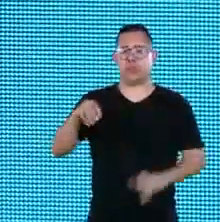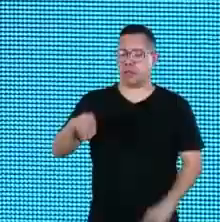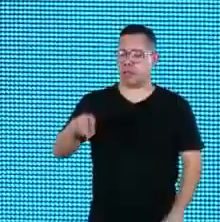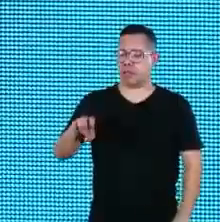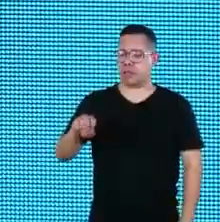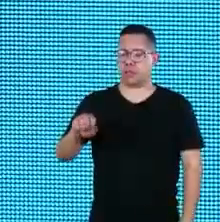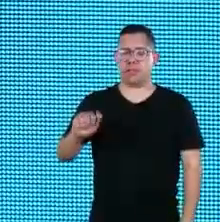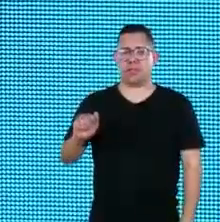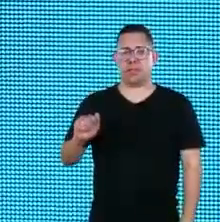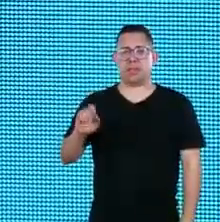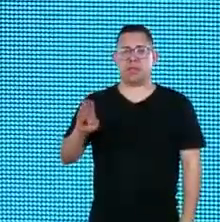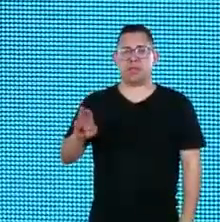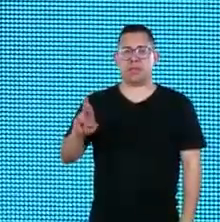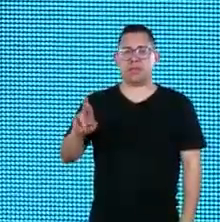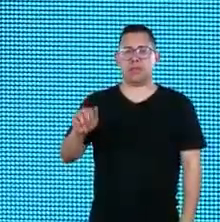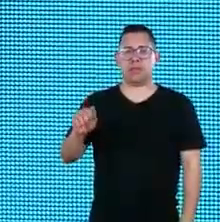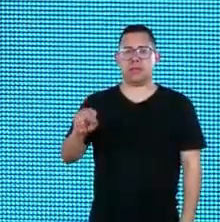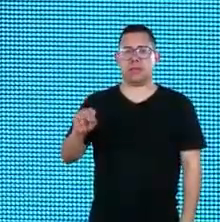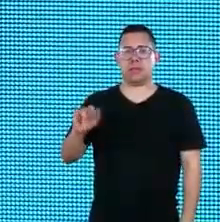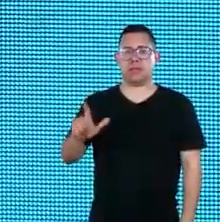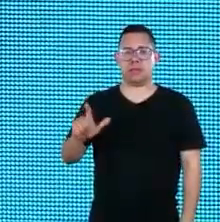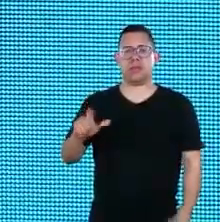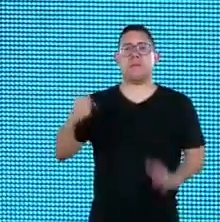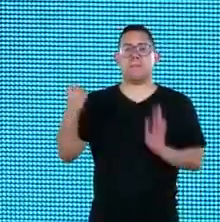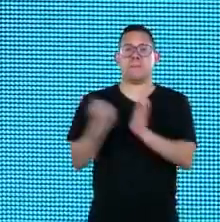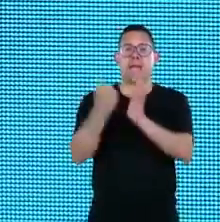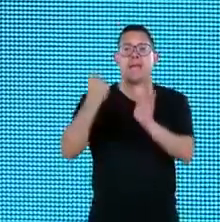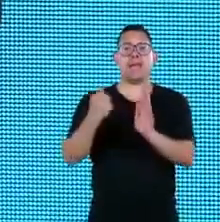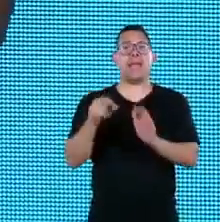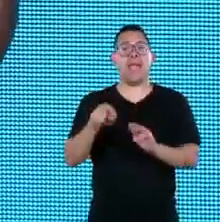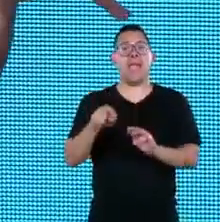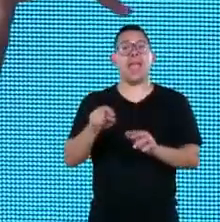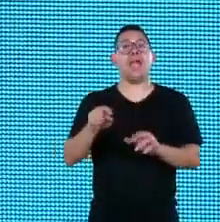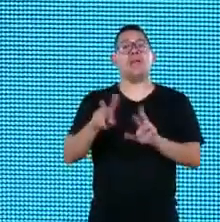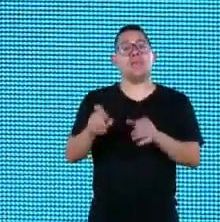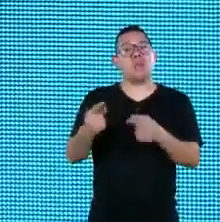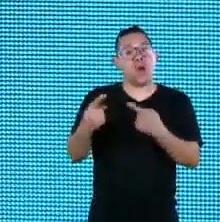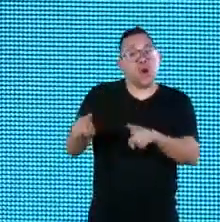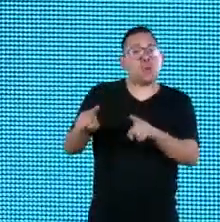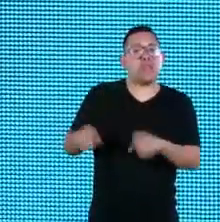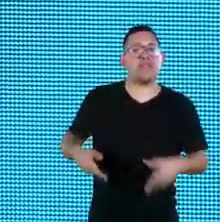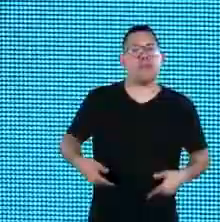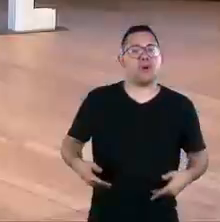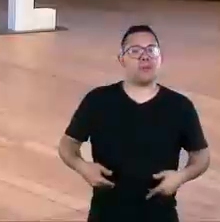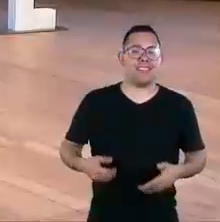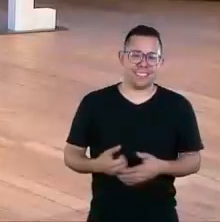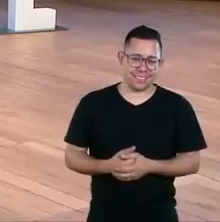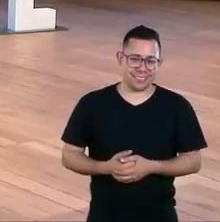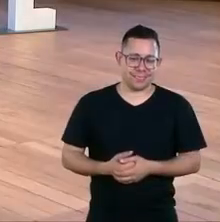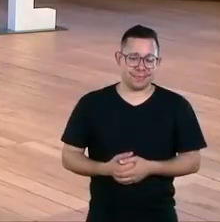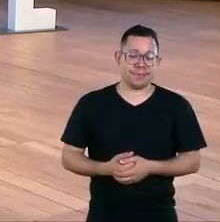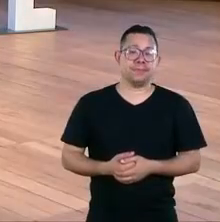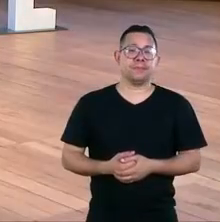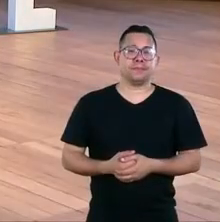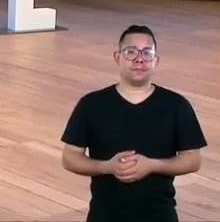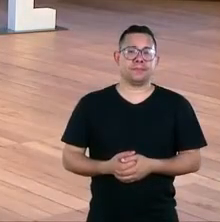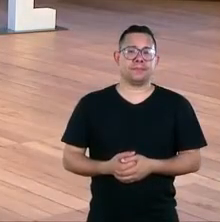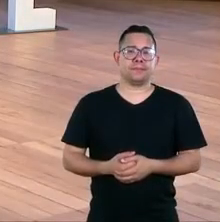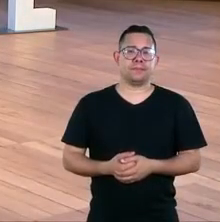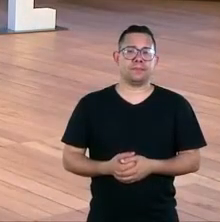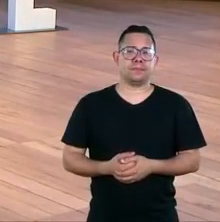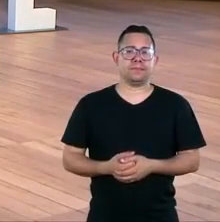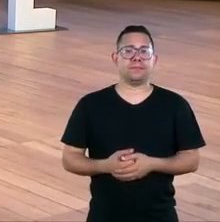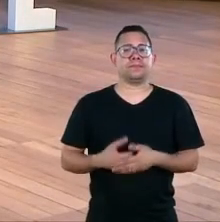como estava todo mundo em casa todo mundo conectado numa televisão num celular ou em alguma coisa assim começou a ver mais e eu acho que talvez essa